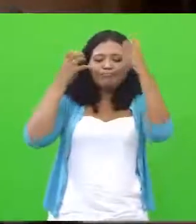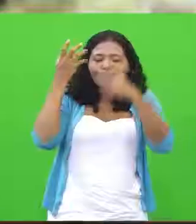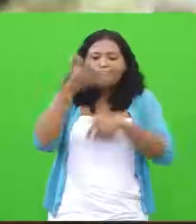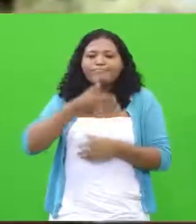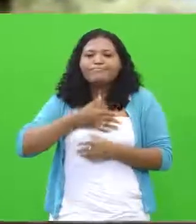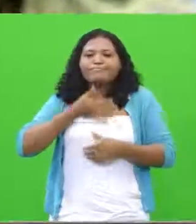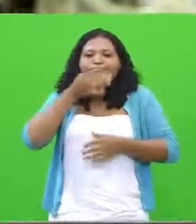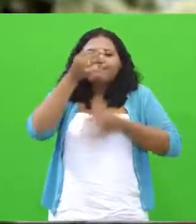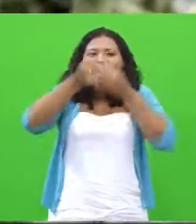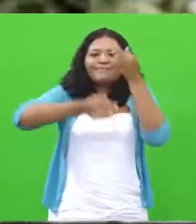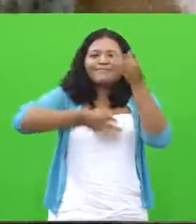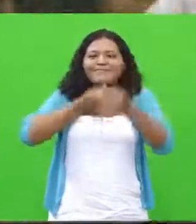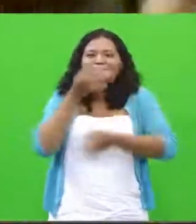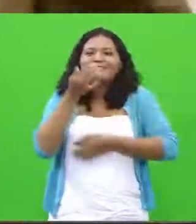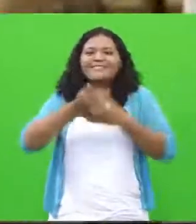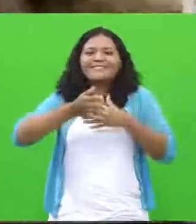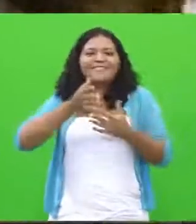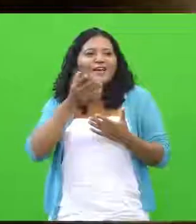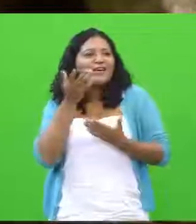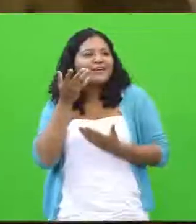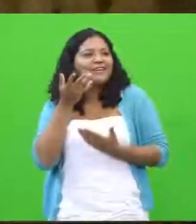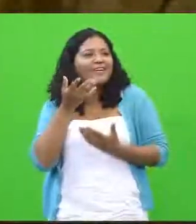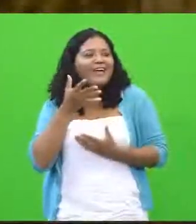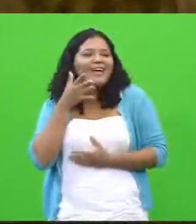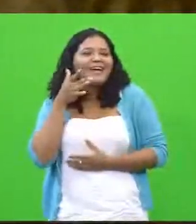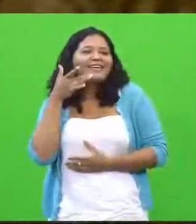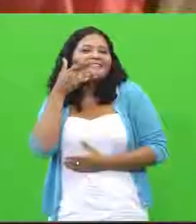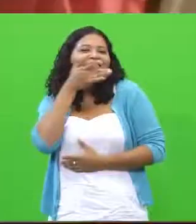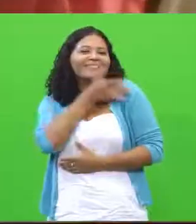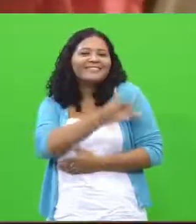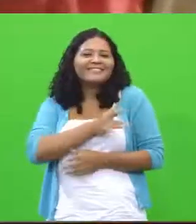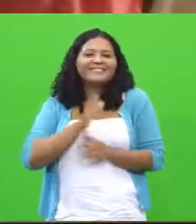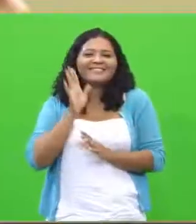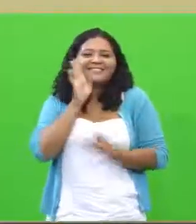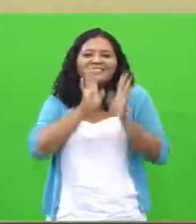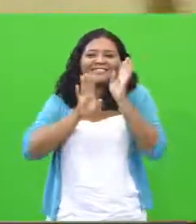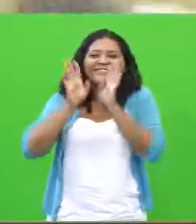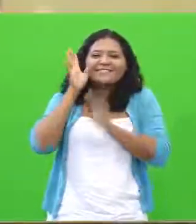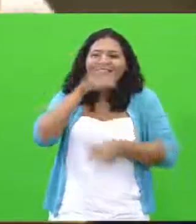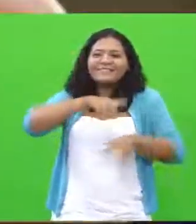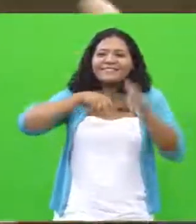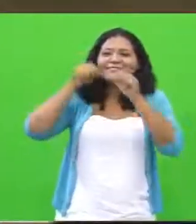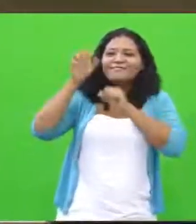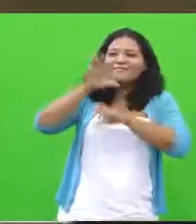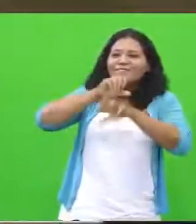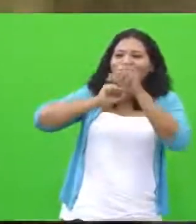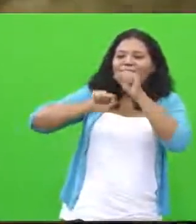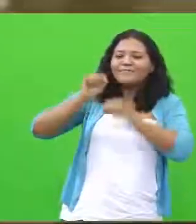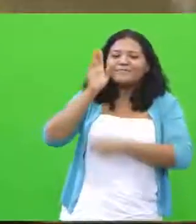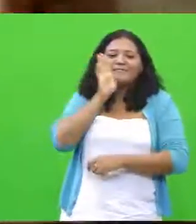spray, gostei. Cheirinho gostoso, o dia inteiro,